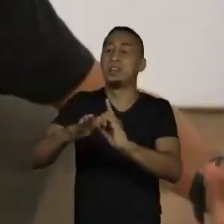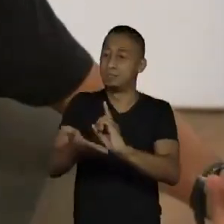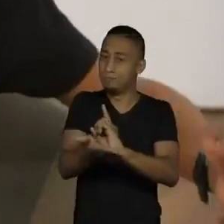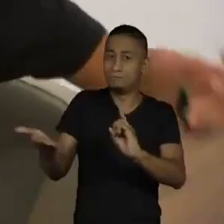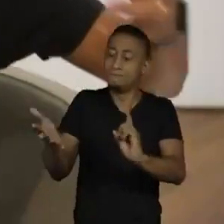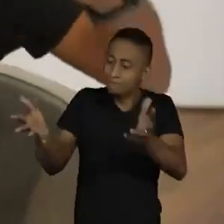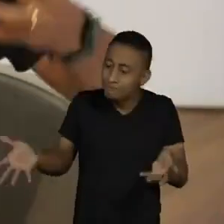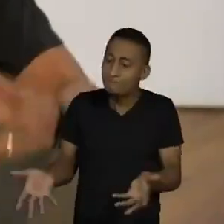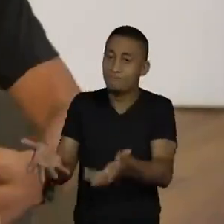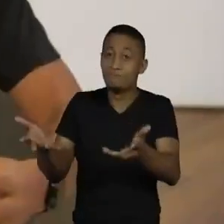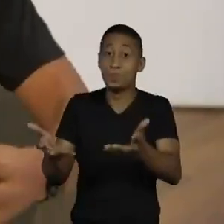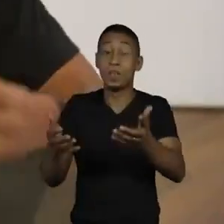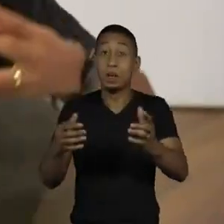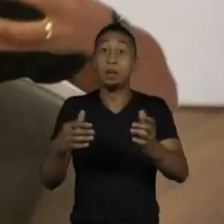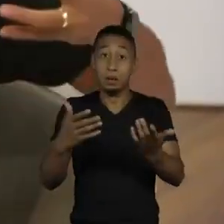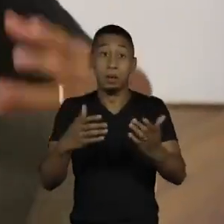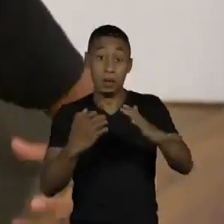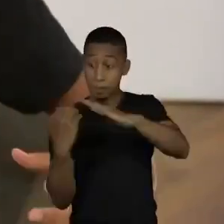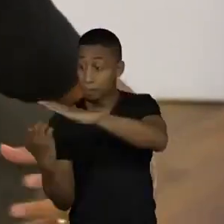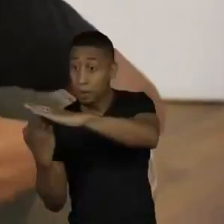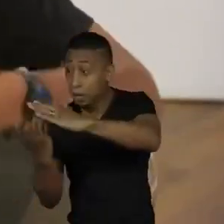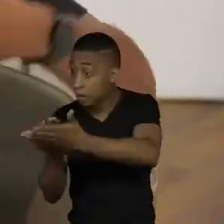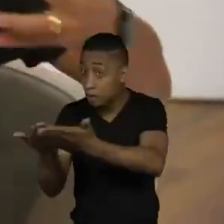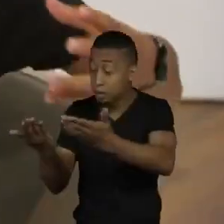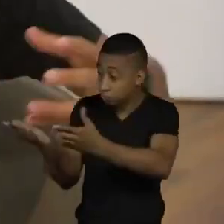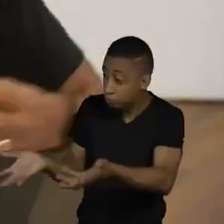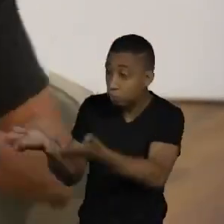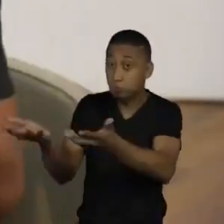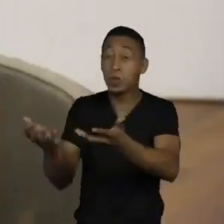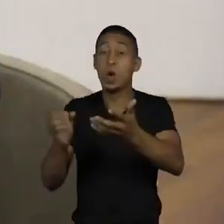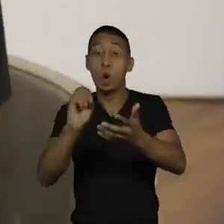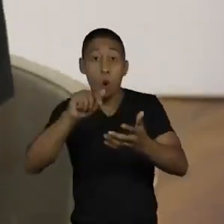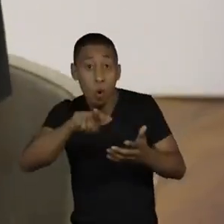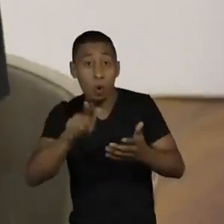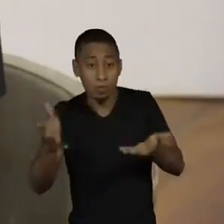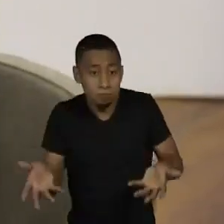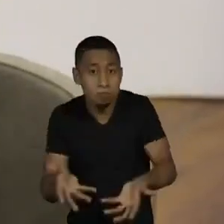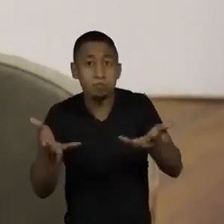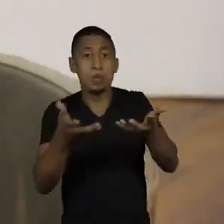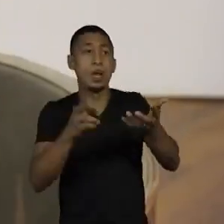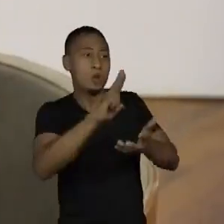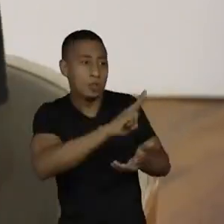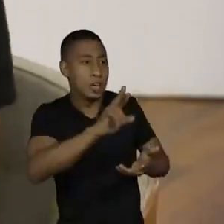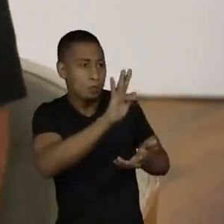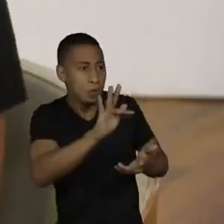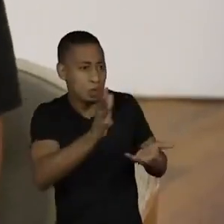tendo a iniciativa privada, as academias, as ONGs, a mídia, toda uma sociedade voltada para a solução.